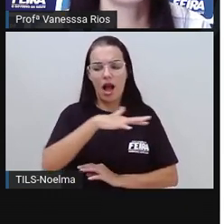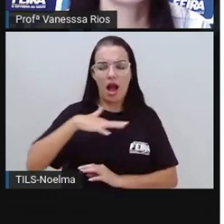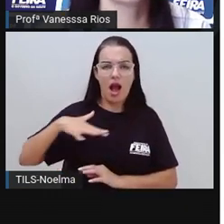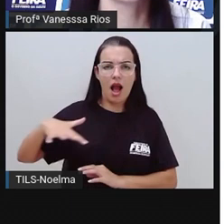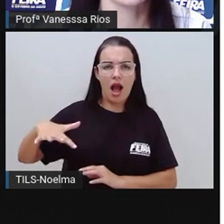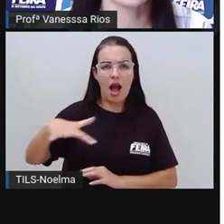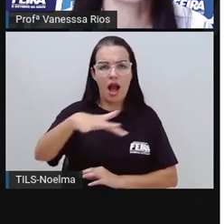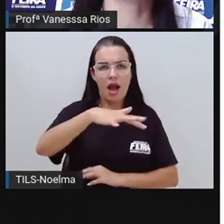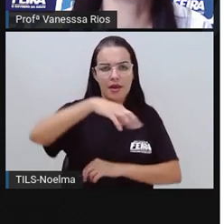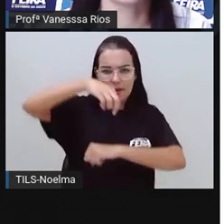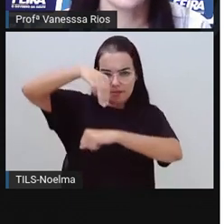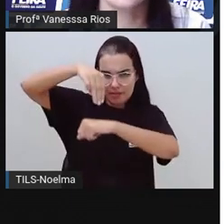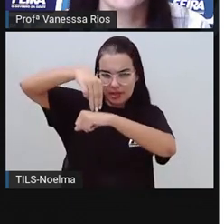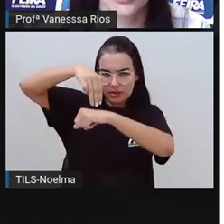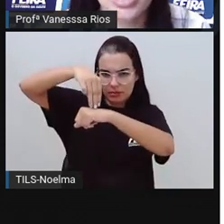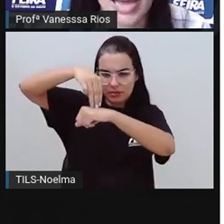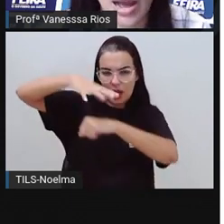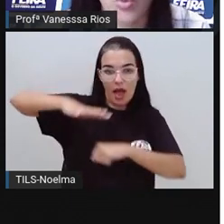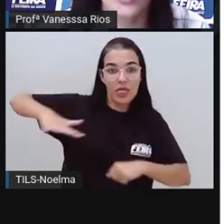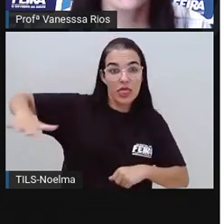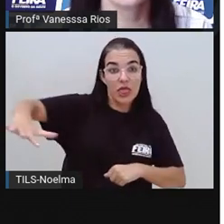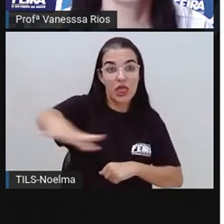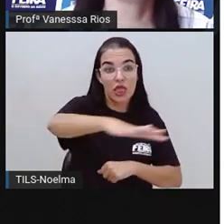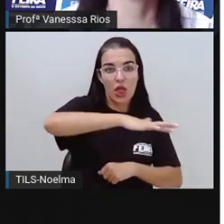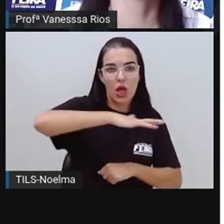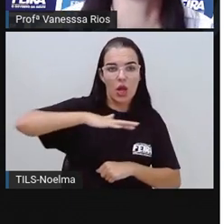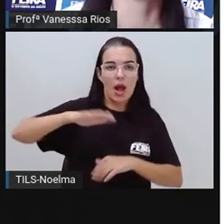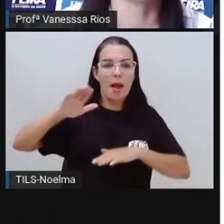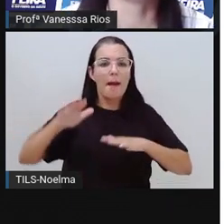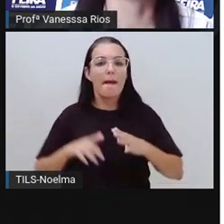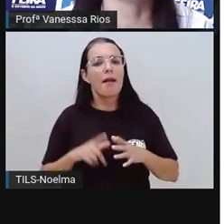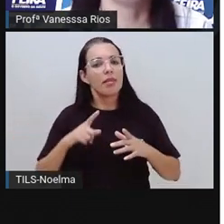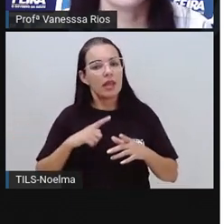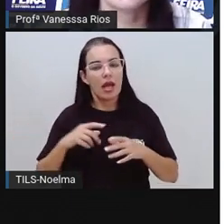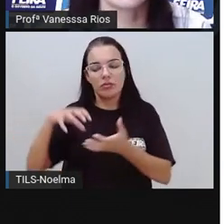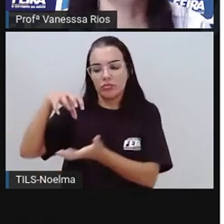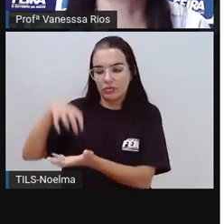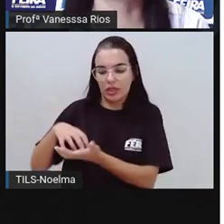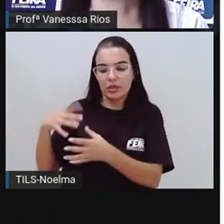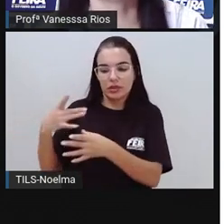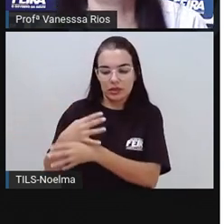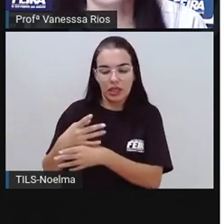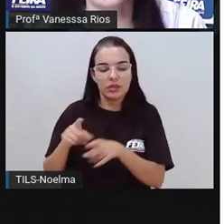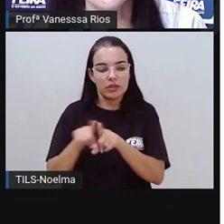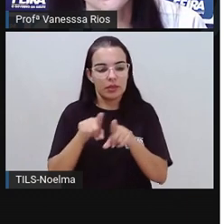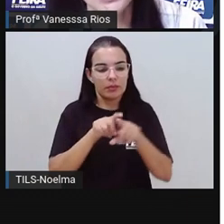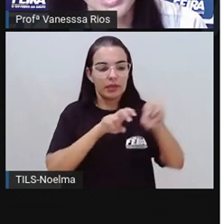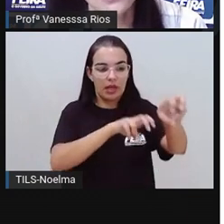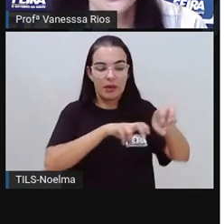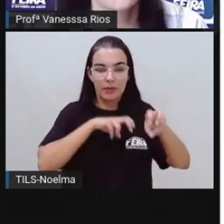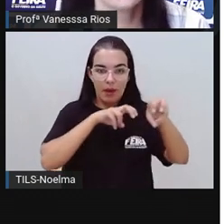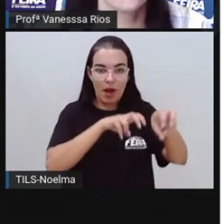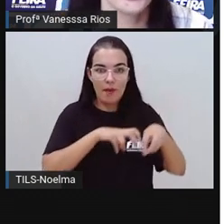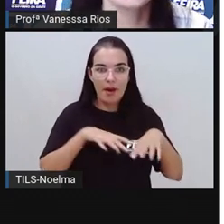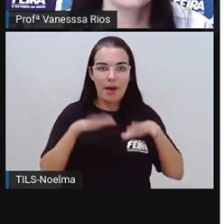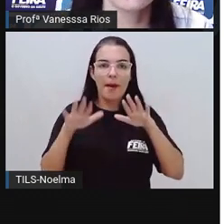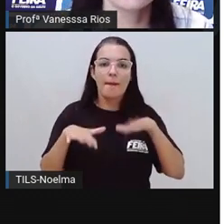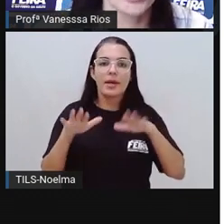constatado que sua área territorial, compondo aí a área urbana e também a área rural,